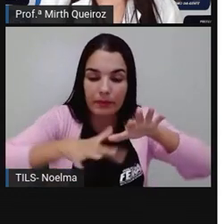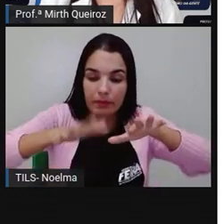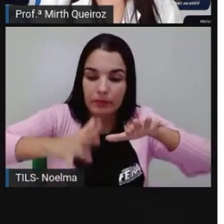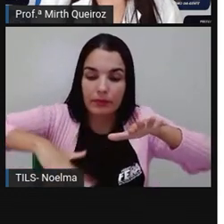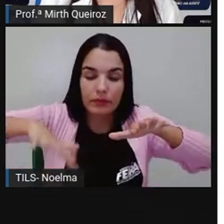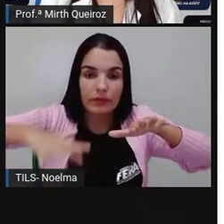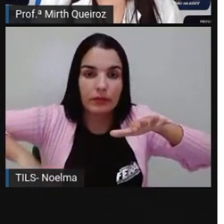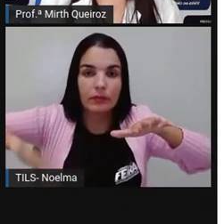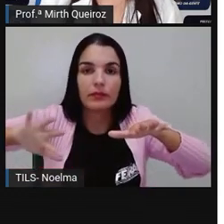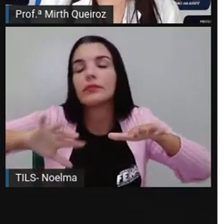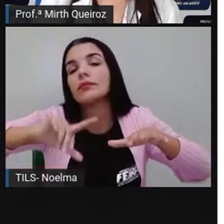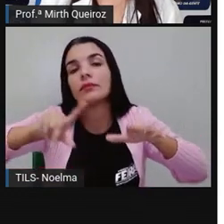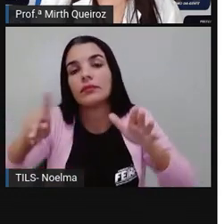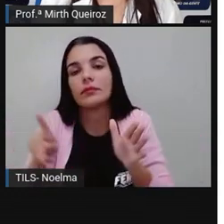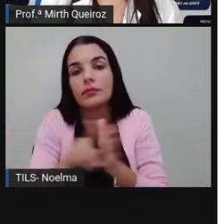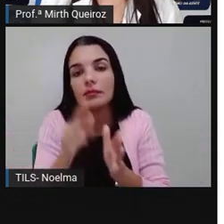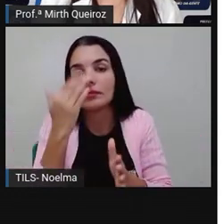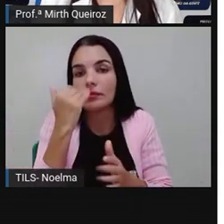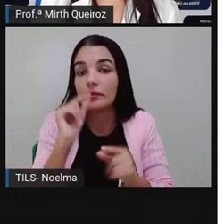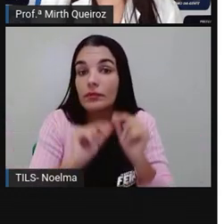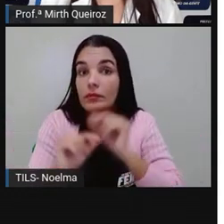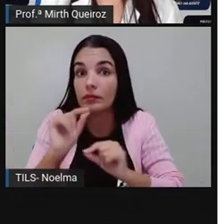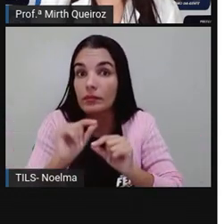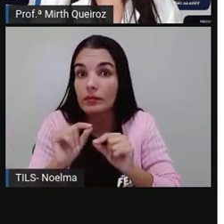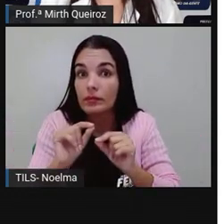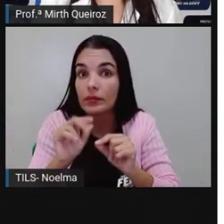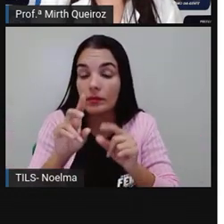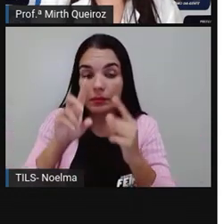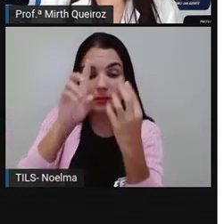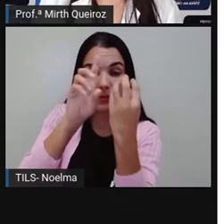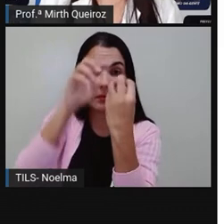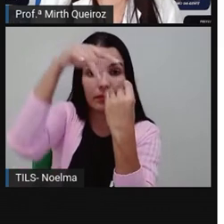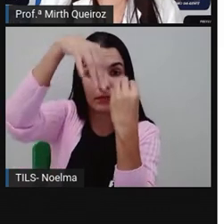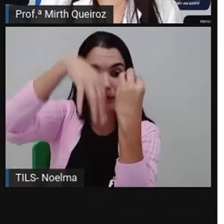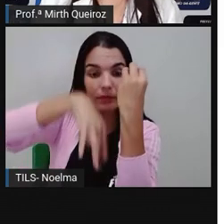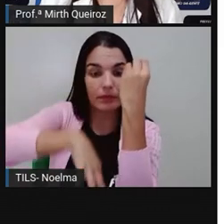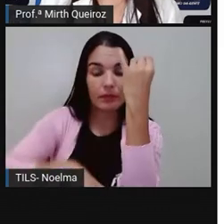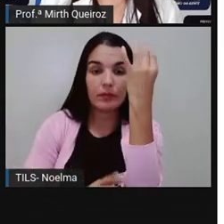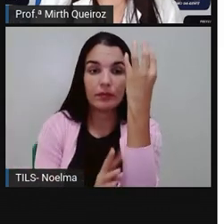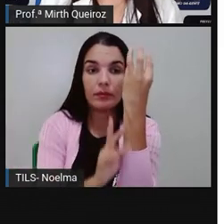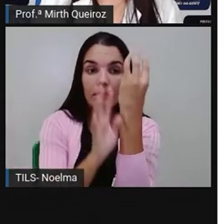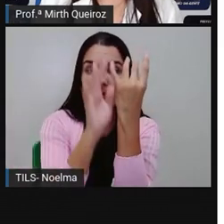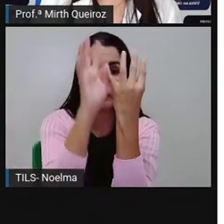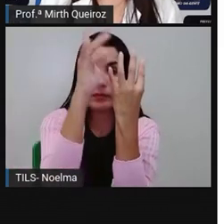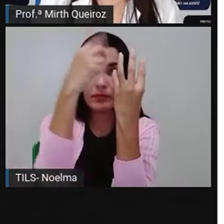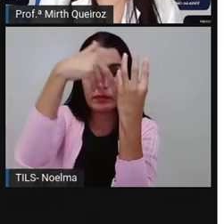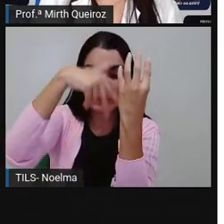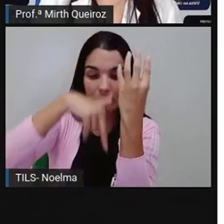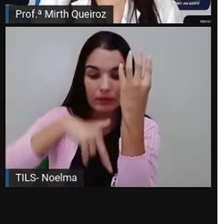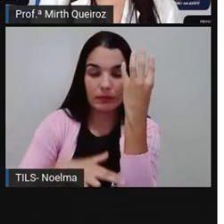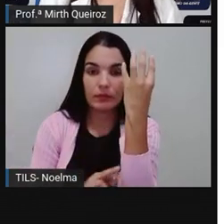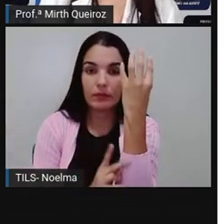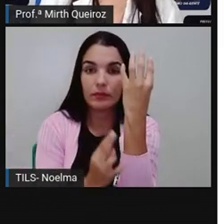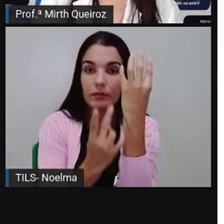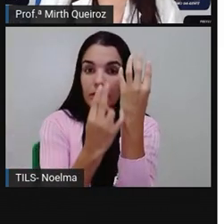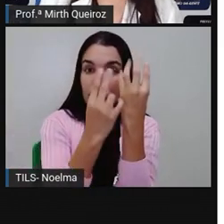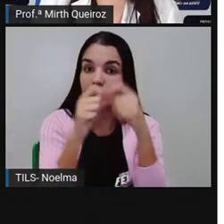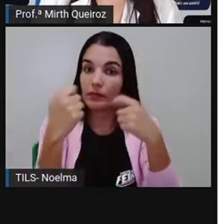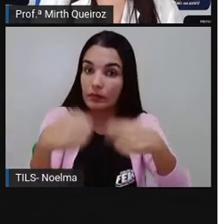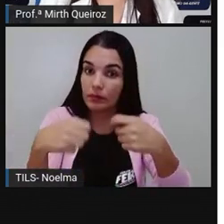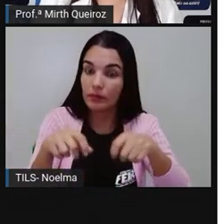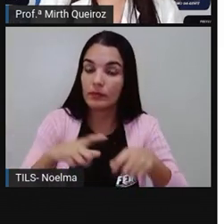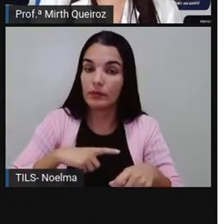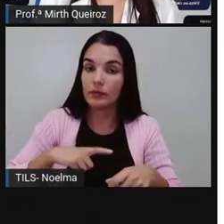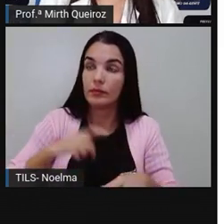elas produzem seu próprio alimento a partir do processo chamado de fotossíntese, né? E para a fotossíntese acontecer, precisa-se da luz do